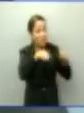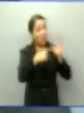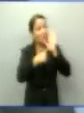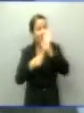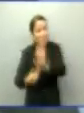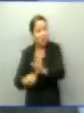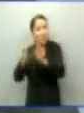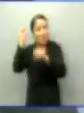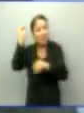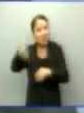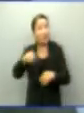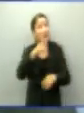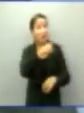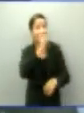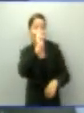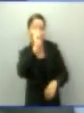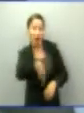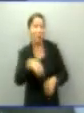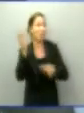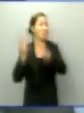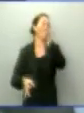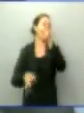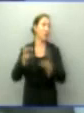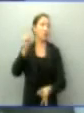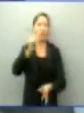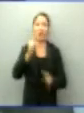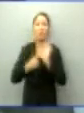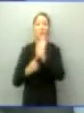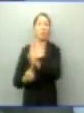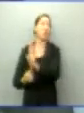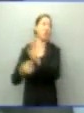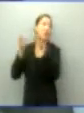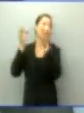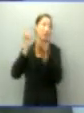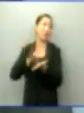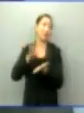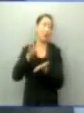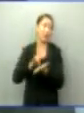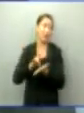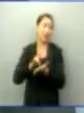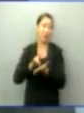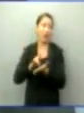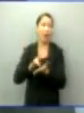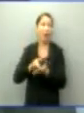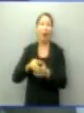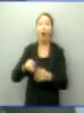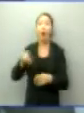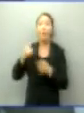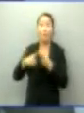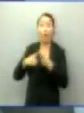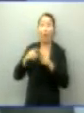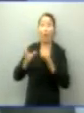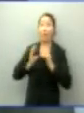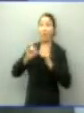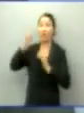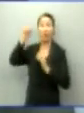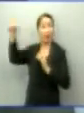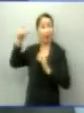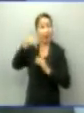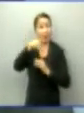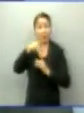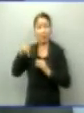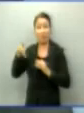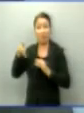reprovada, por não prestar contas decentemente. Os bilionários da Dilma são diferentes dos nossos